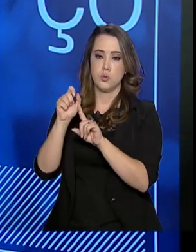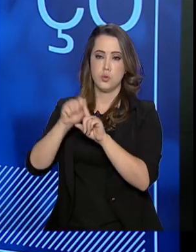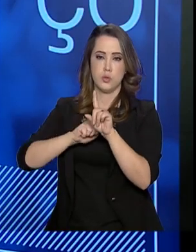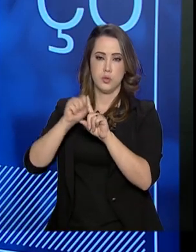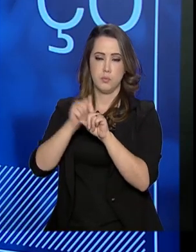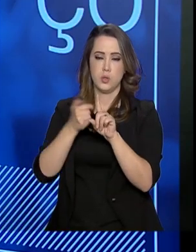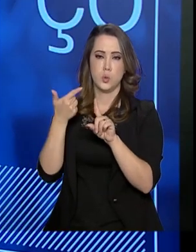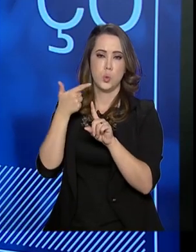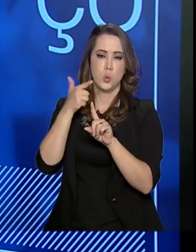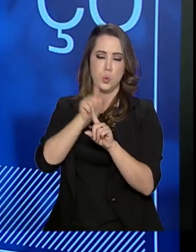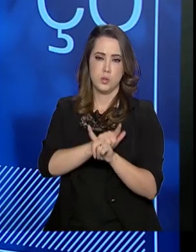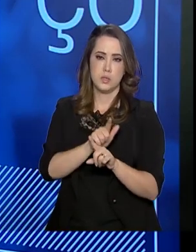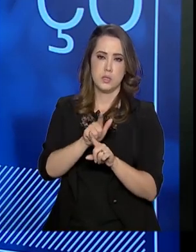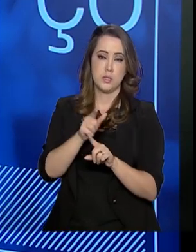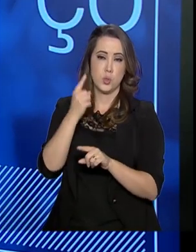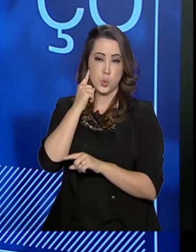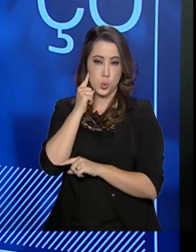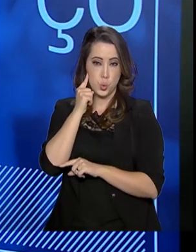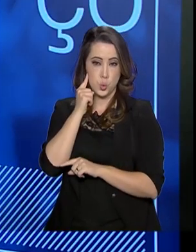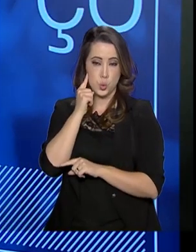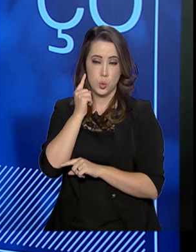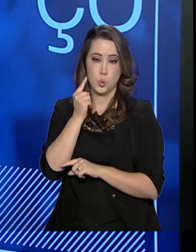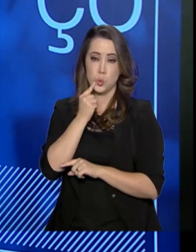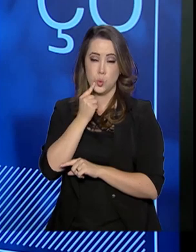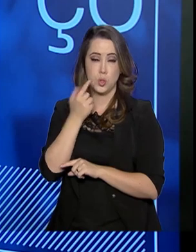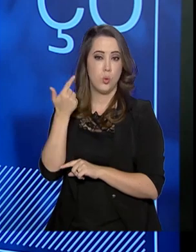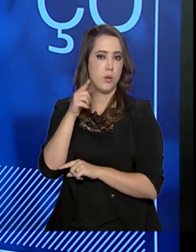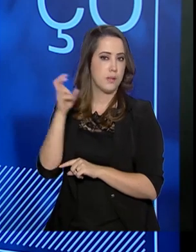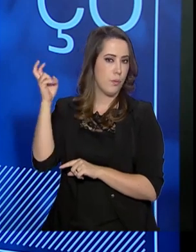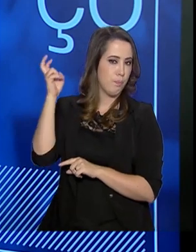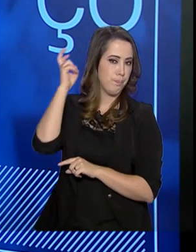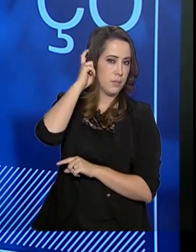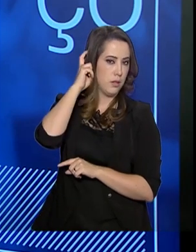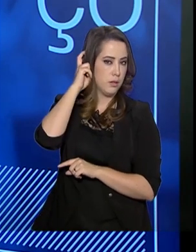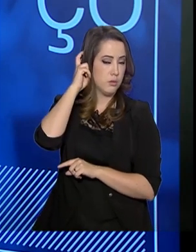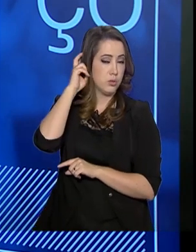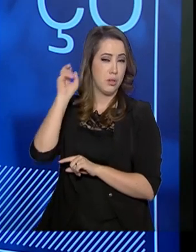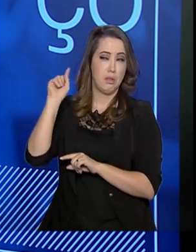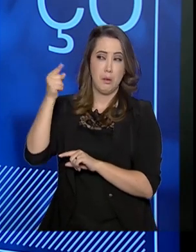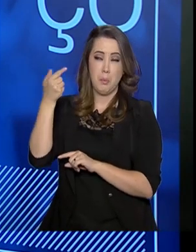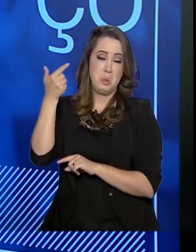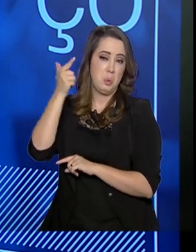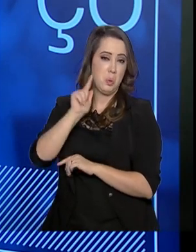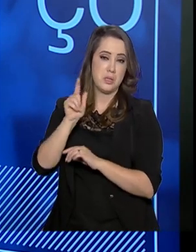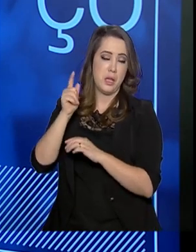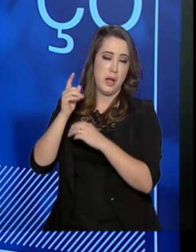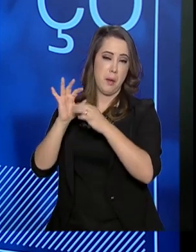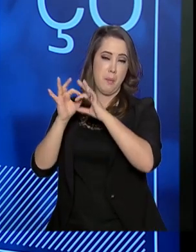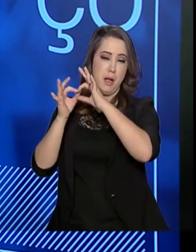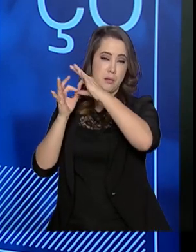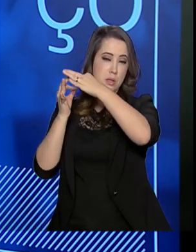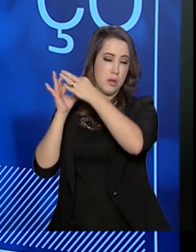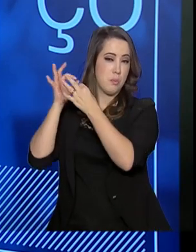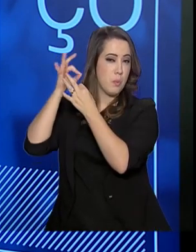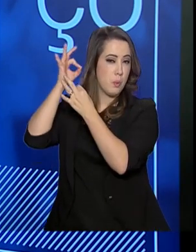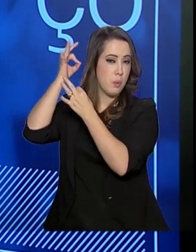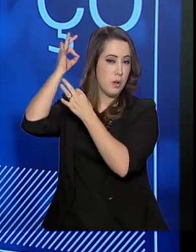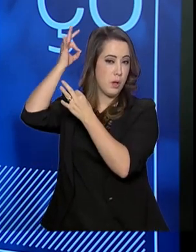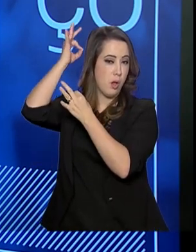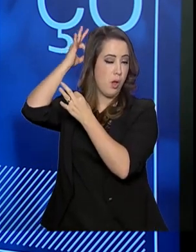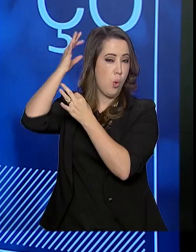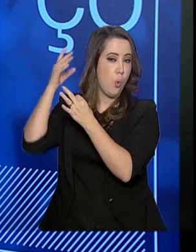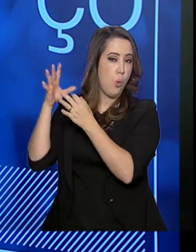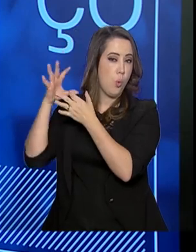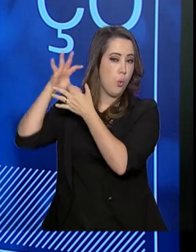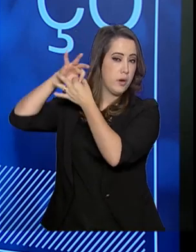se tiver alguma surdez e não for feito um implante coclear, essa criança não mais vai formar audição na área cerebral.